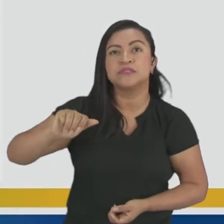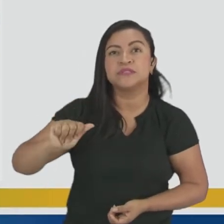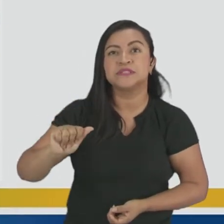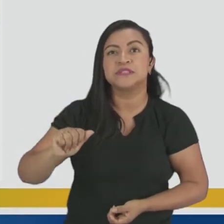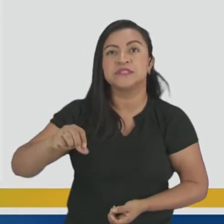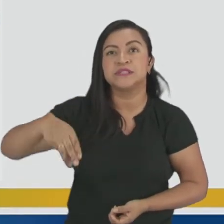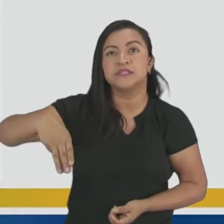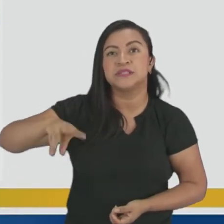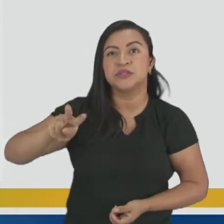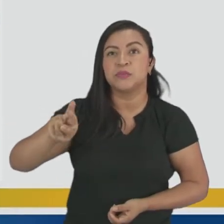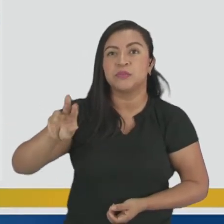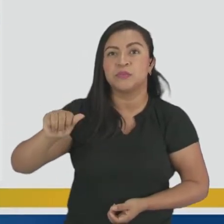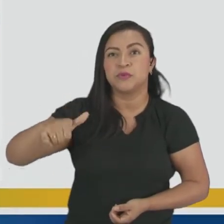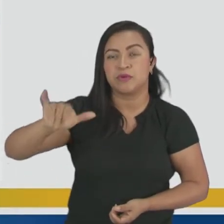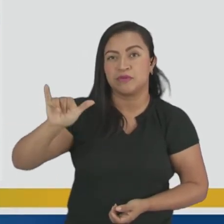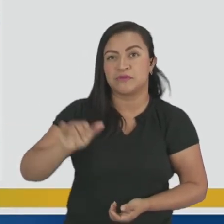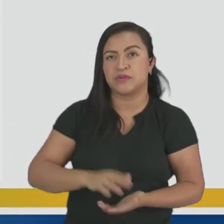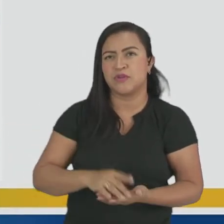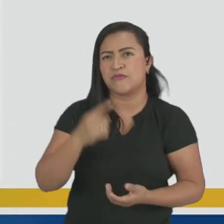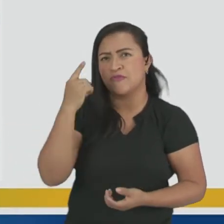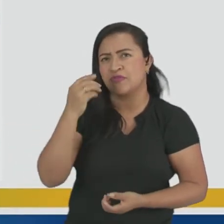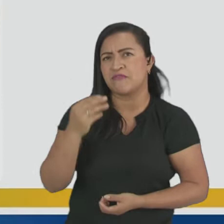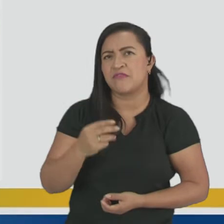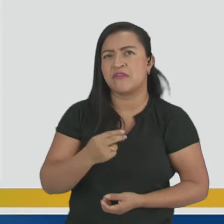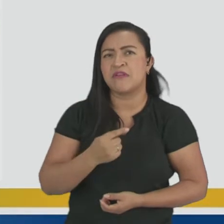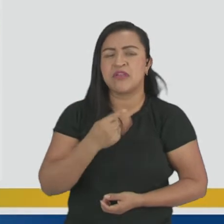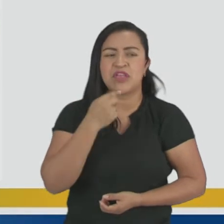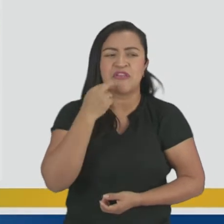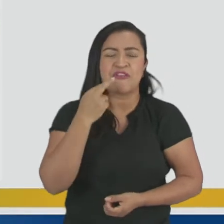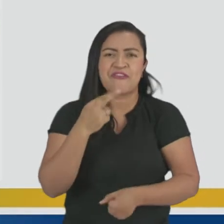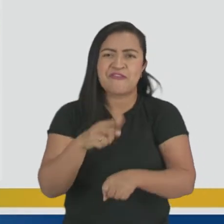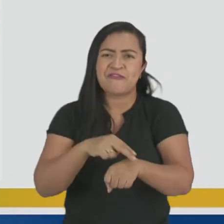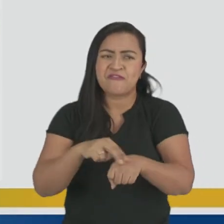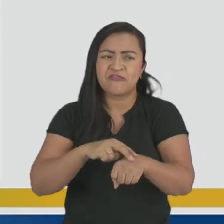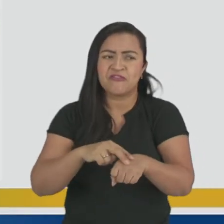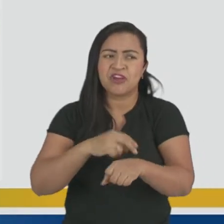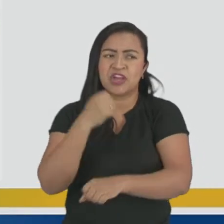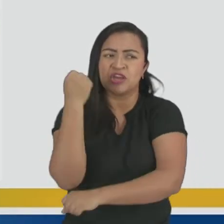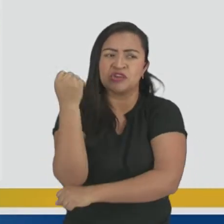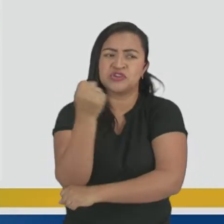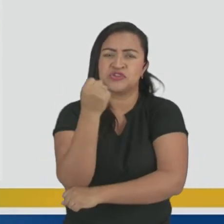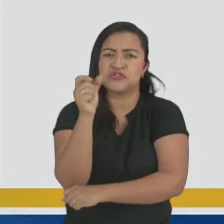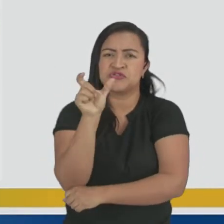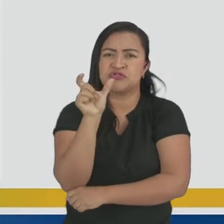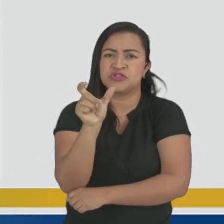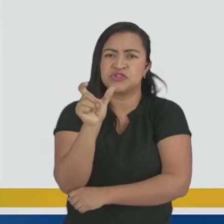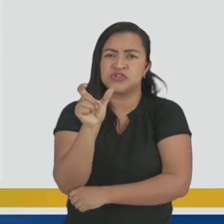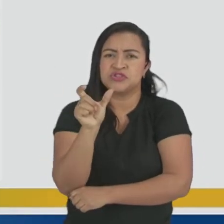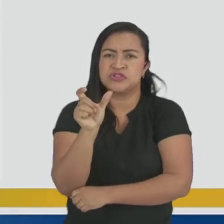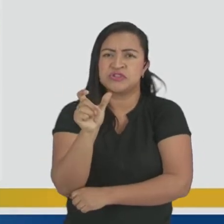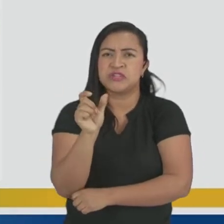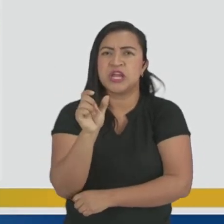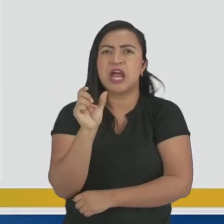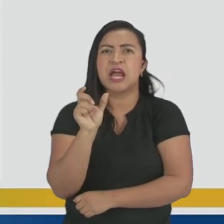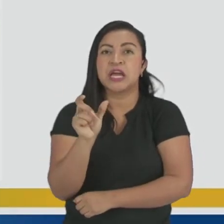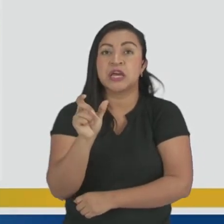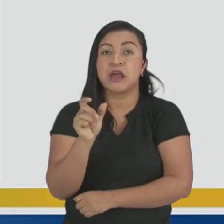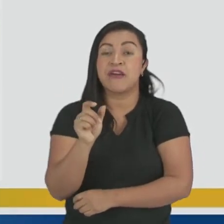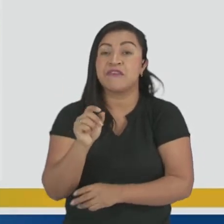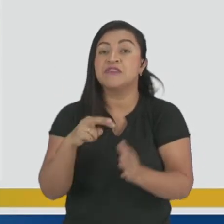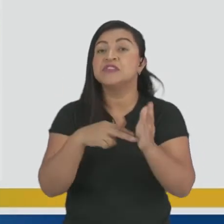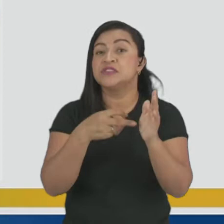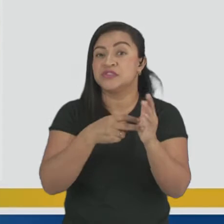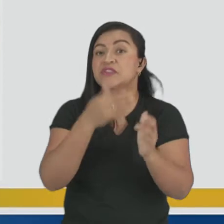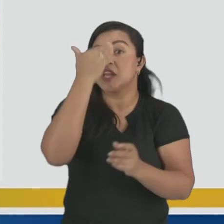Então, vocês veem aqui a palavra, ó. Grave. Que tá em verdezinho aqui. Ou seja, o significado dela aqui. O grave quer dizer séria.